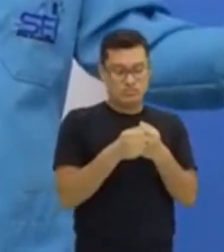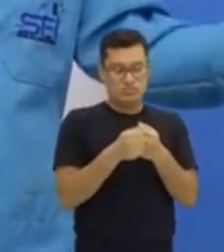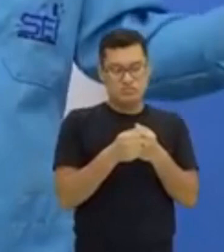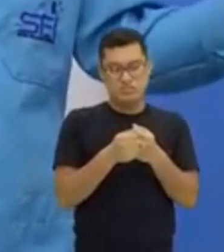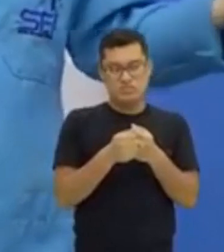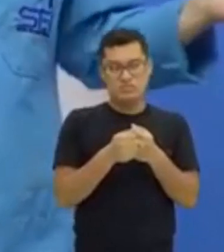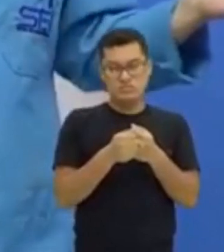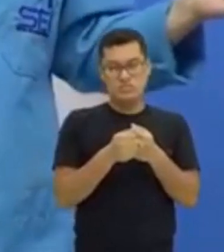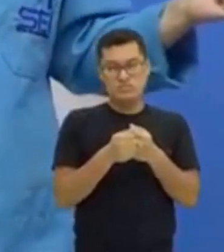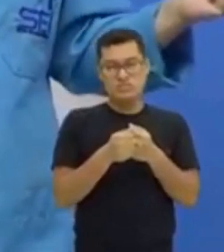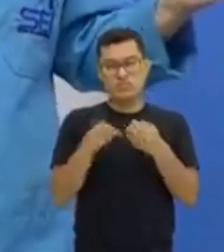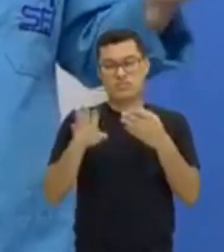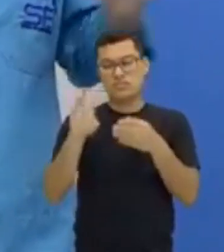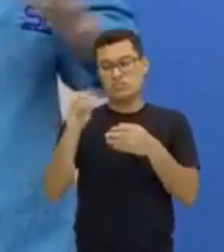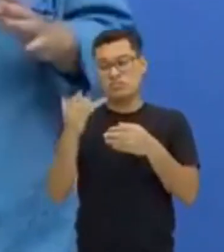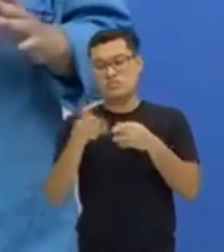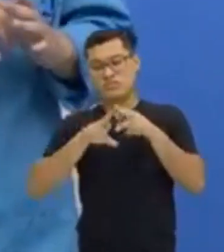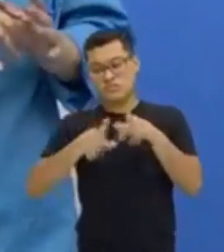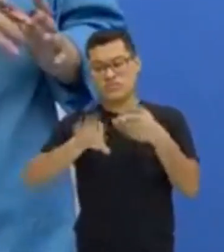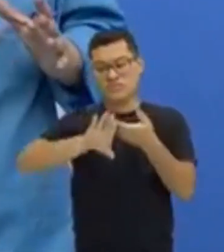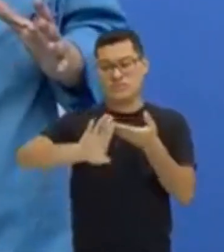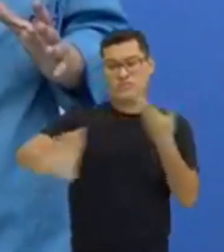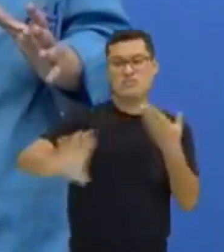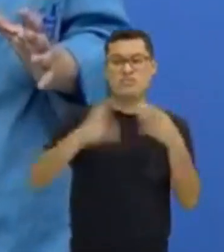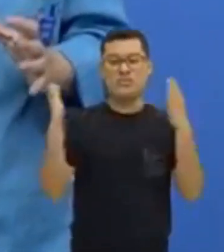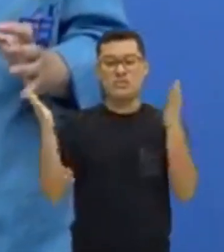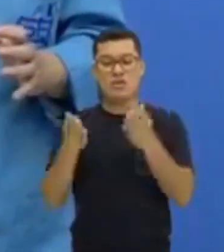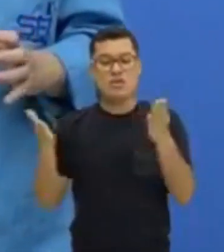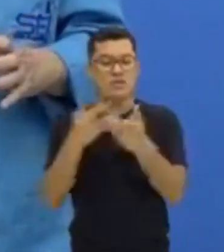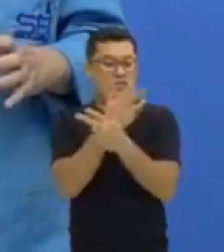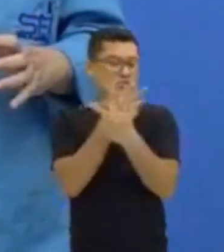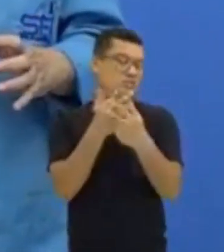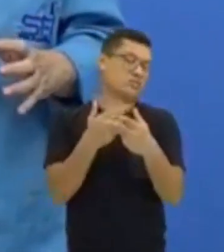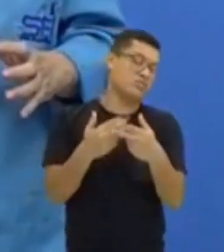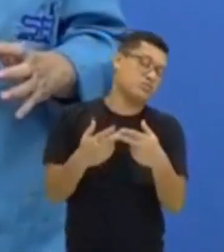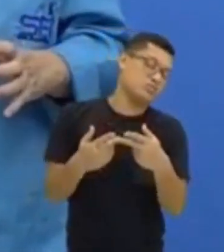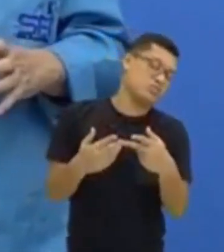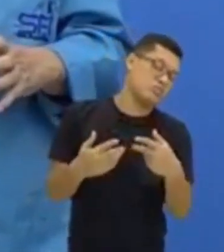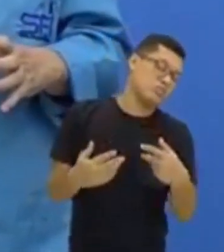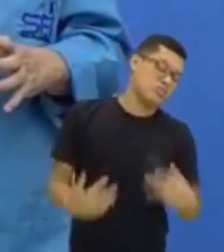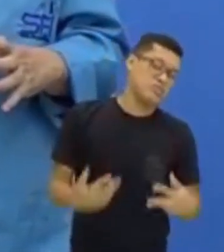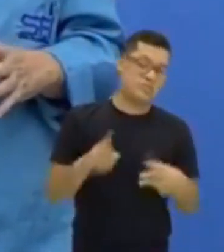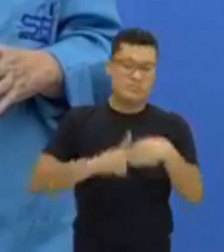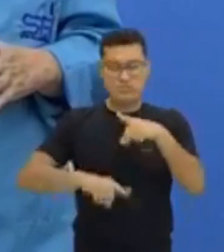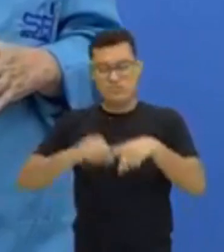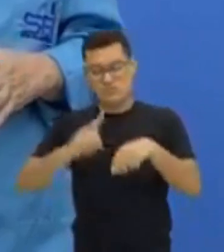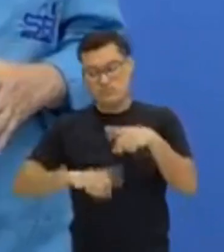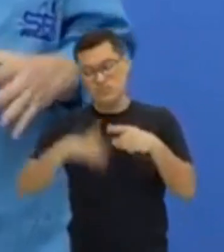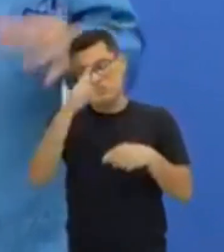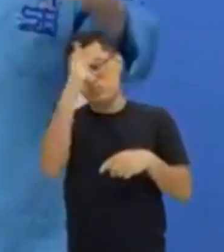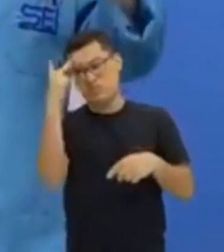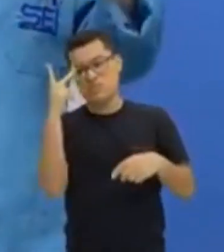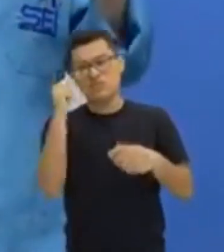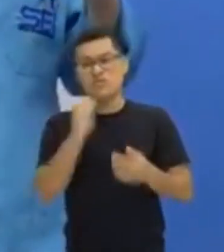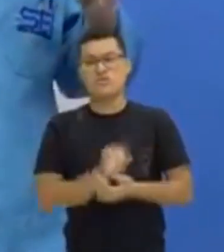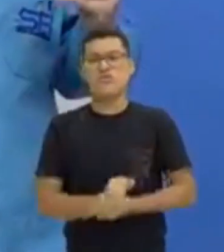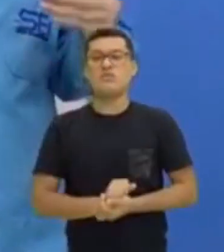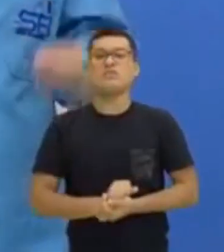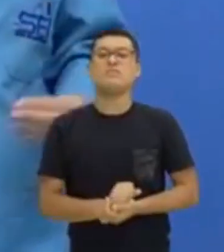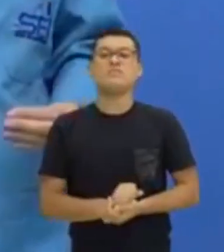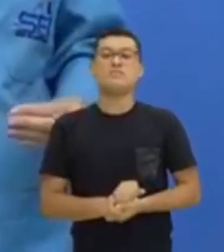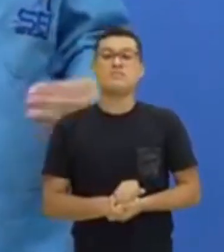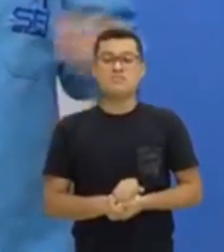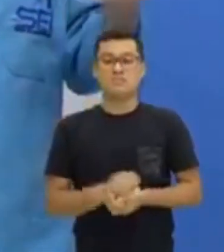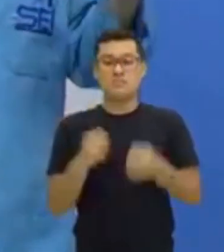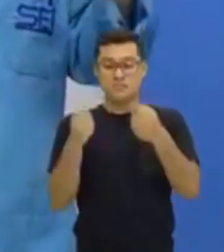that, um pouco mais afastado. Agora, se forem vários objetos, várias pessoas perto de